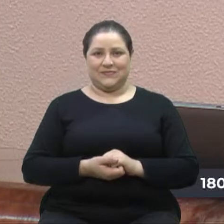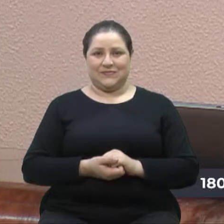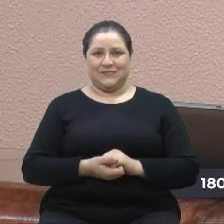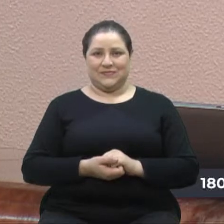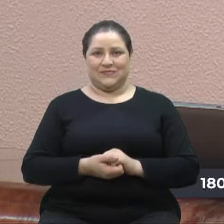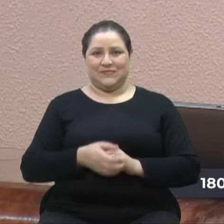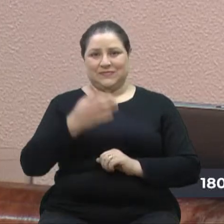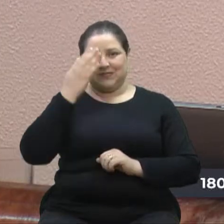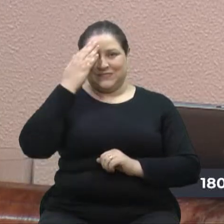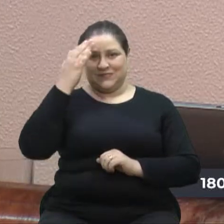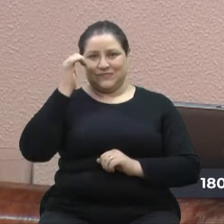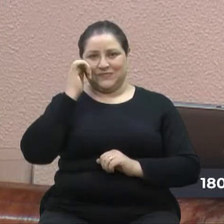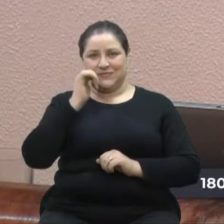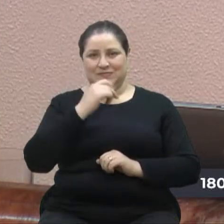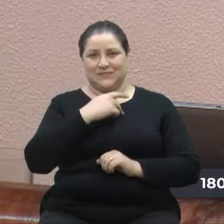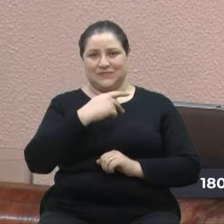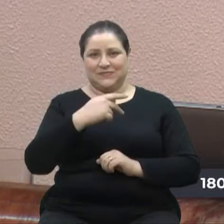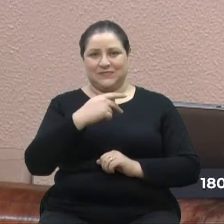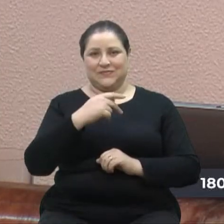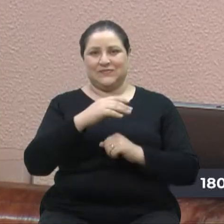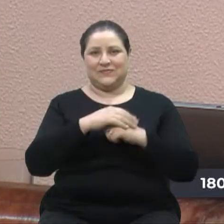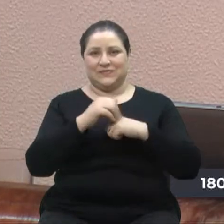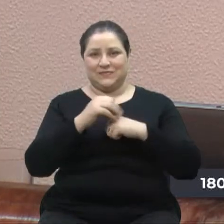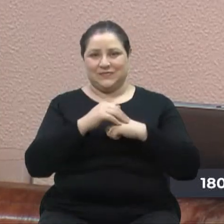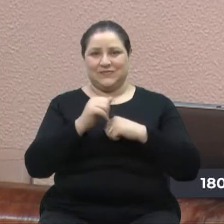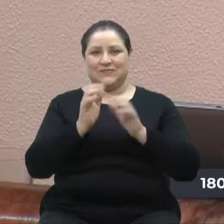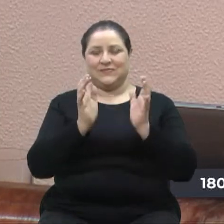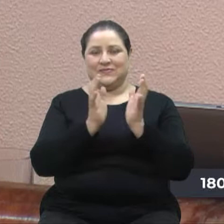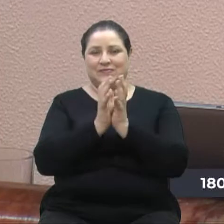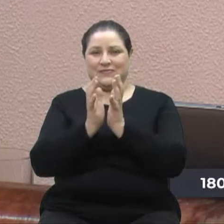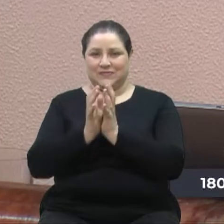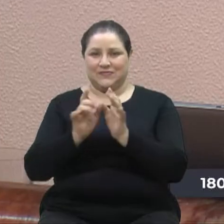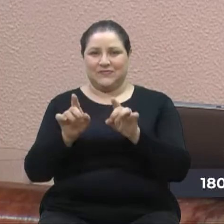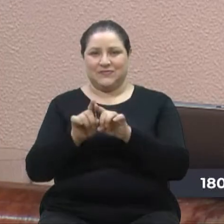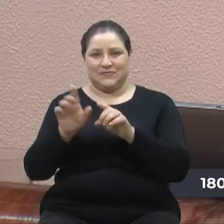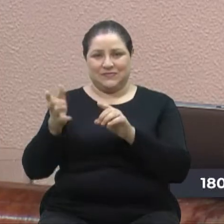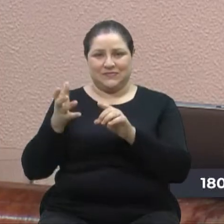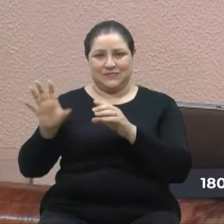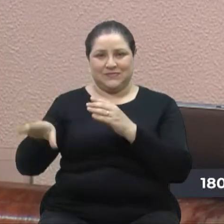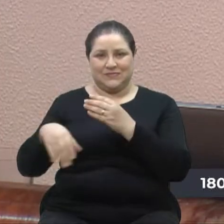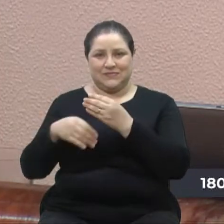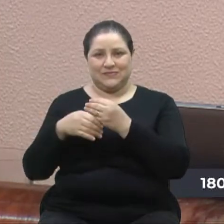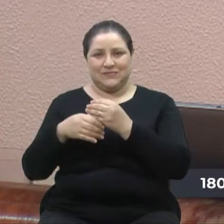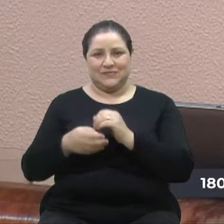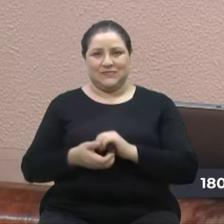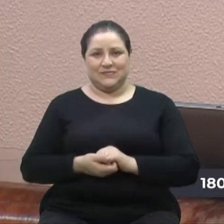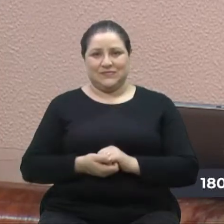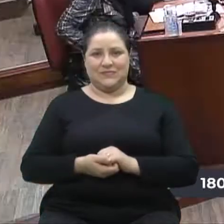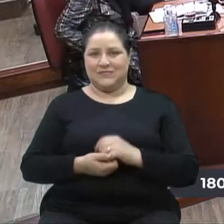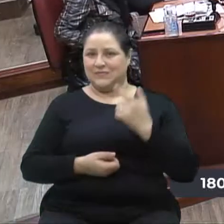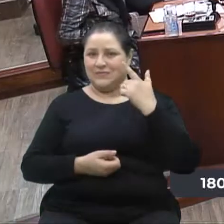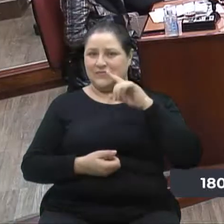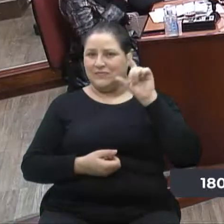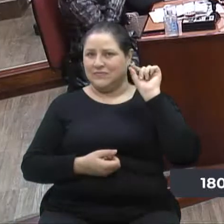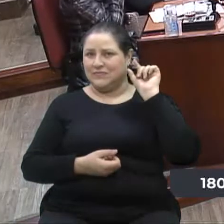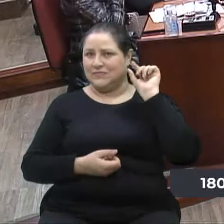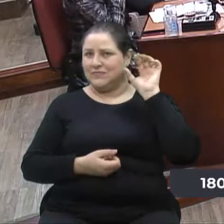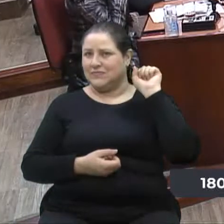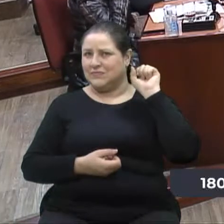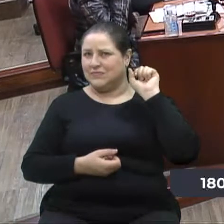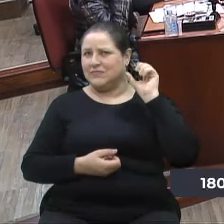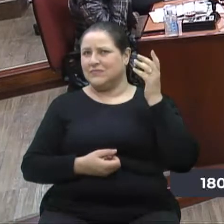Obrigado, senhora presidente, queridos colegas, eu também quero me somar... Está muito baixo o áudio, vereador.